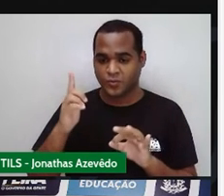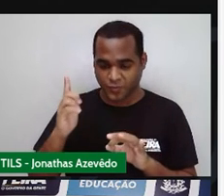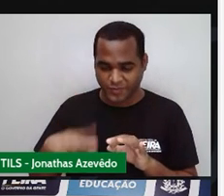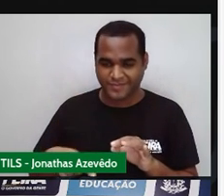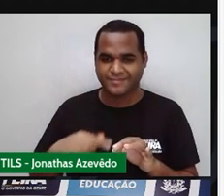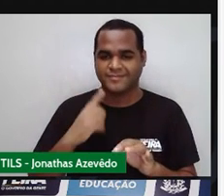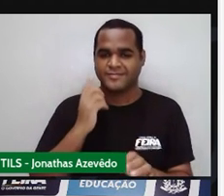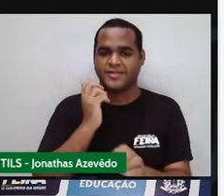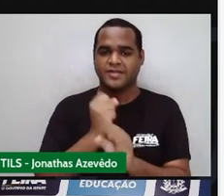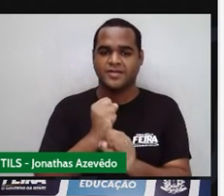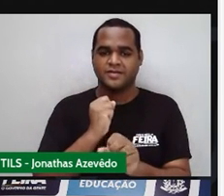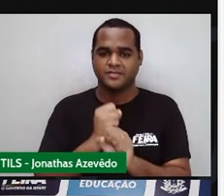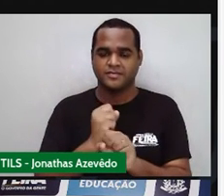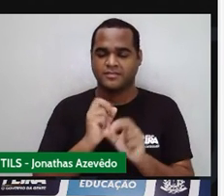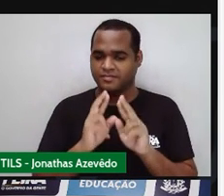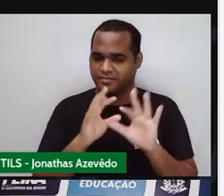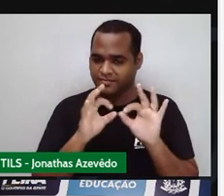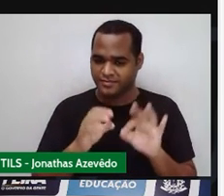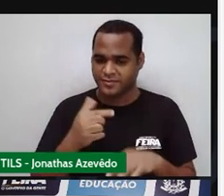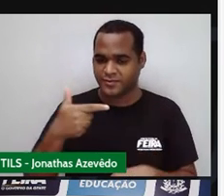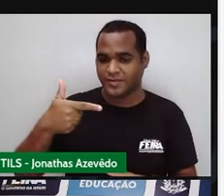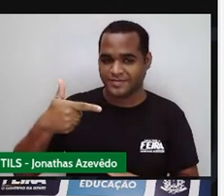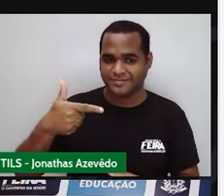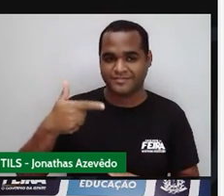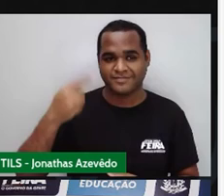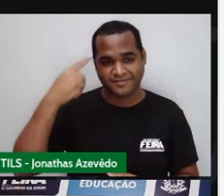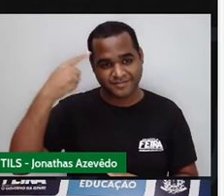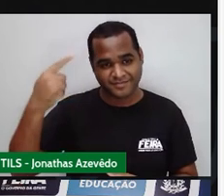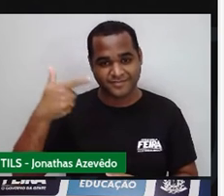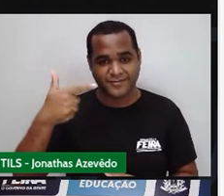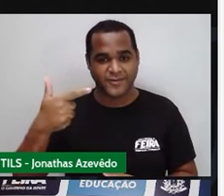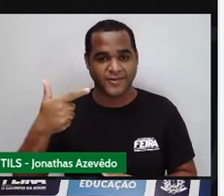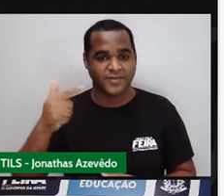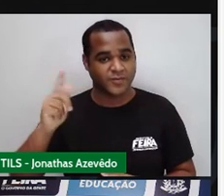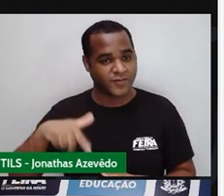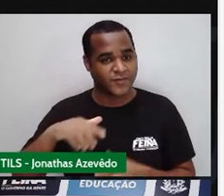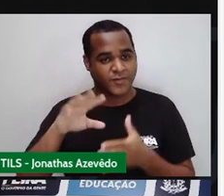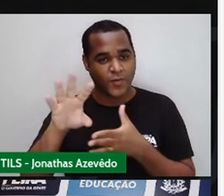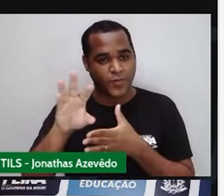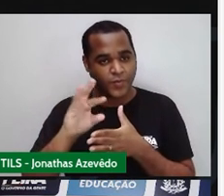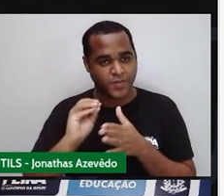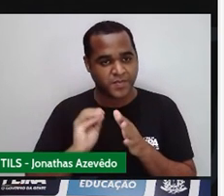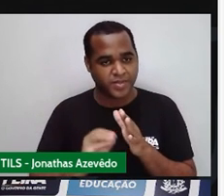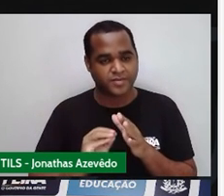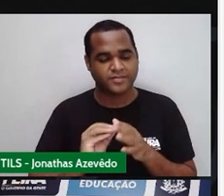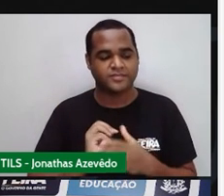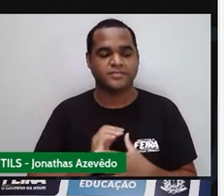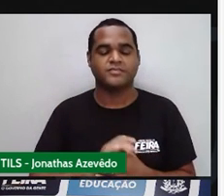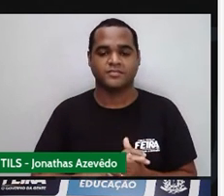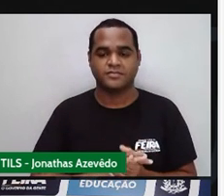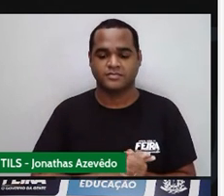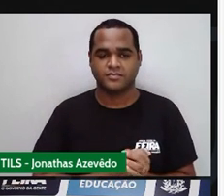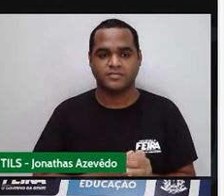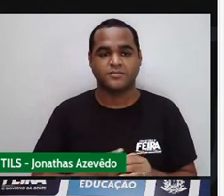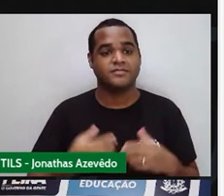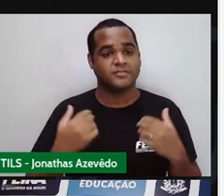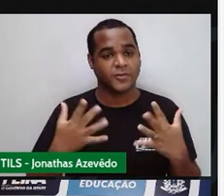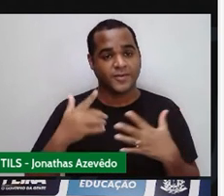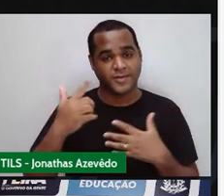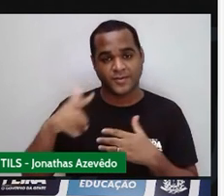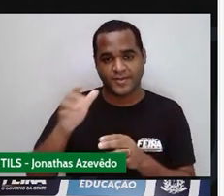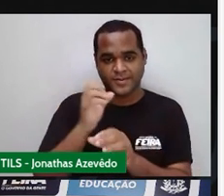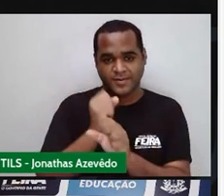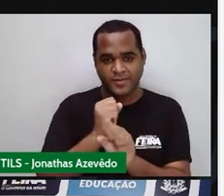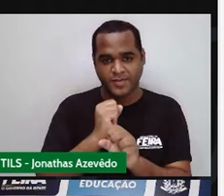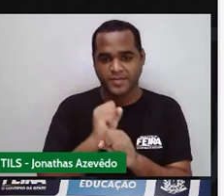essa parte de baixo. Repetir. Então, vou colocar um 2. Olha, apareceu um 2 aqui. E faz a soma em cima.